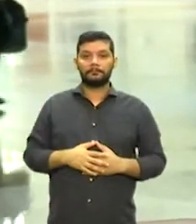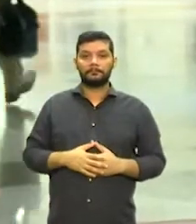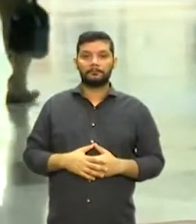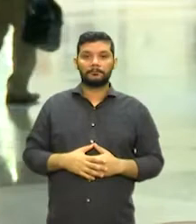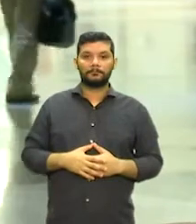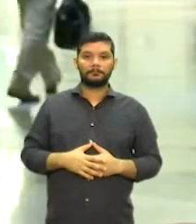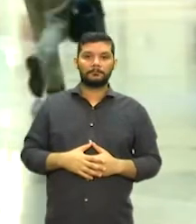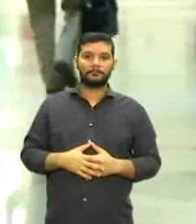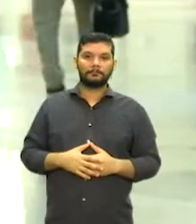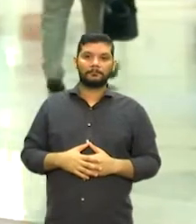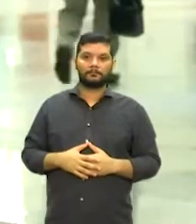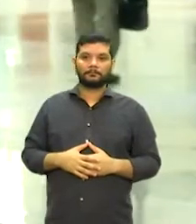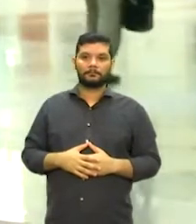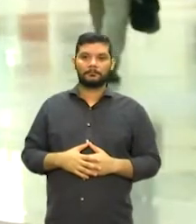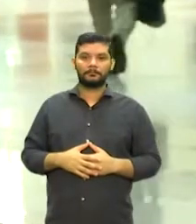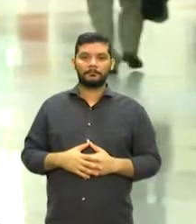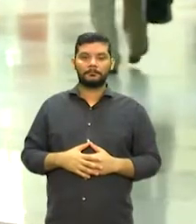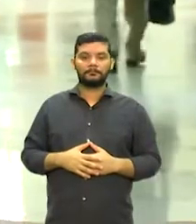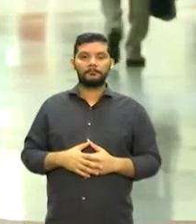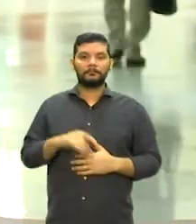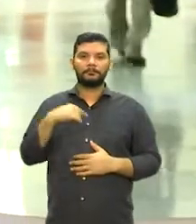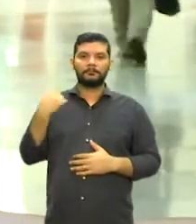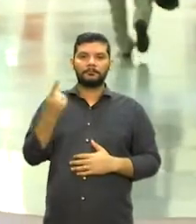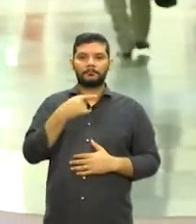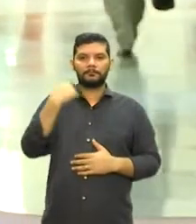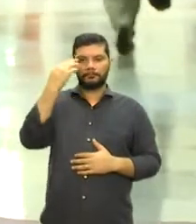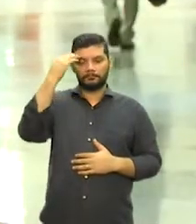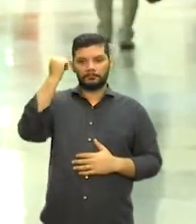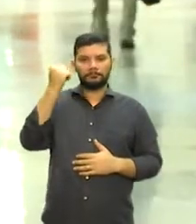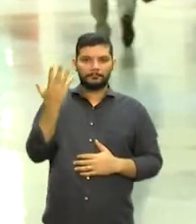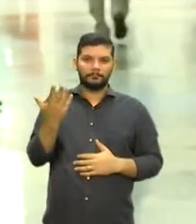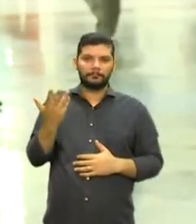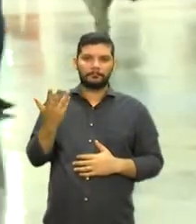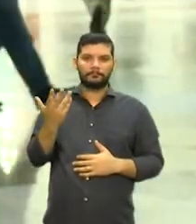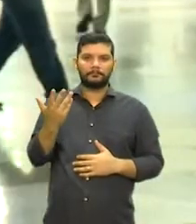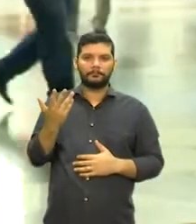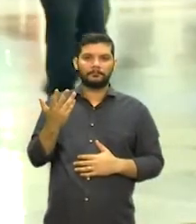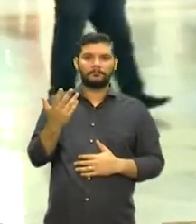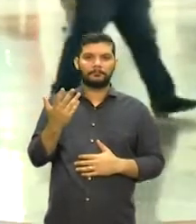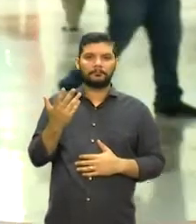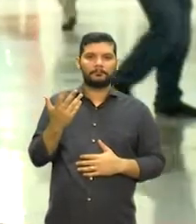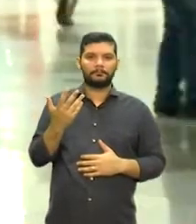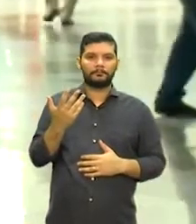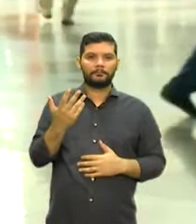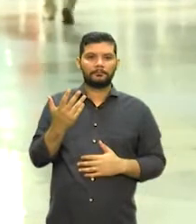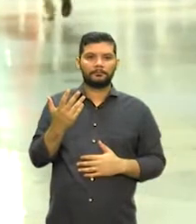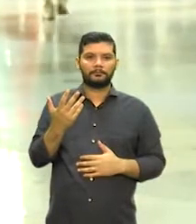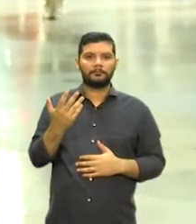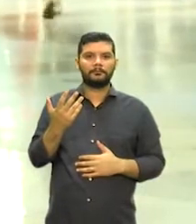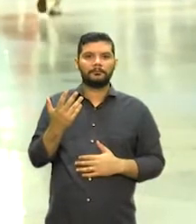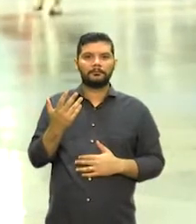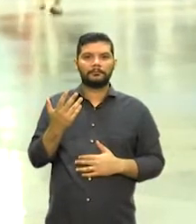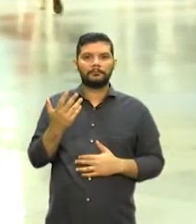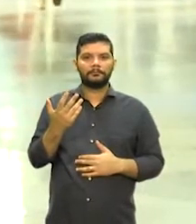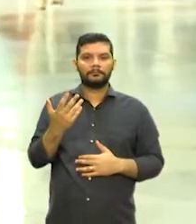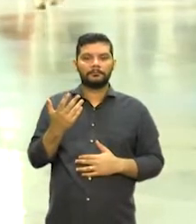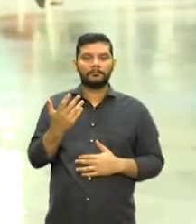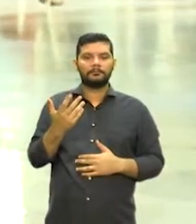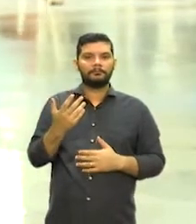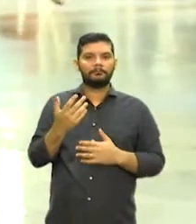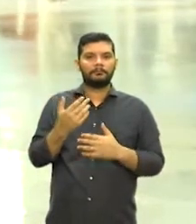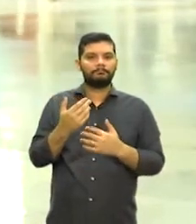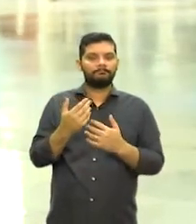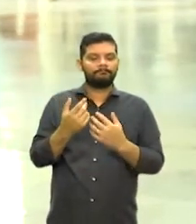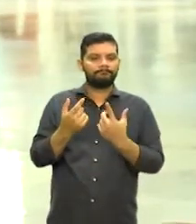financiamento. A gente sabe toda a... o quanto gera o